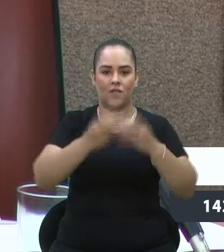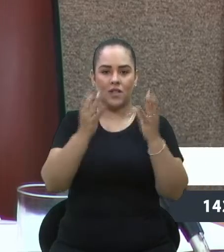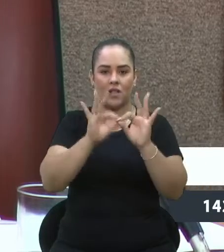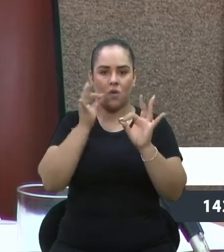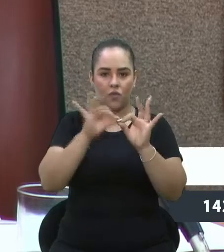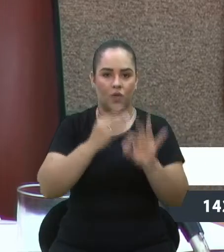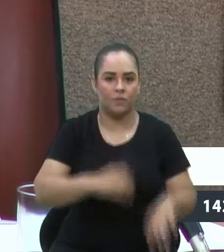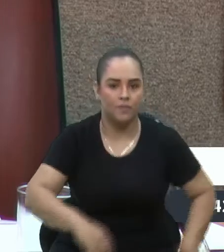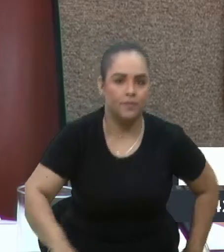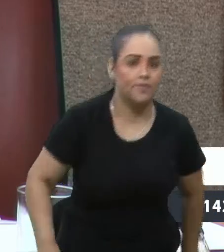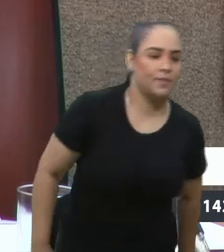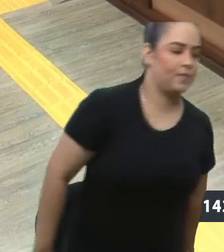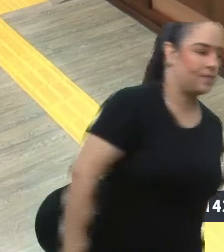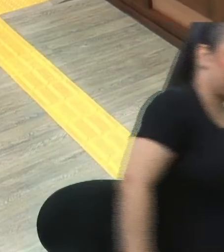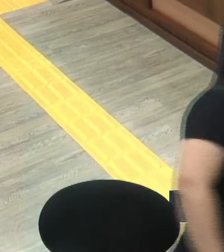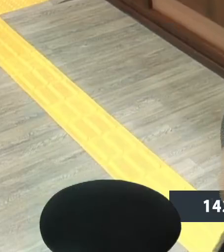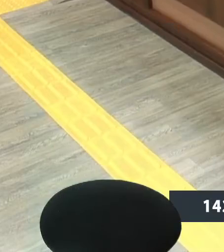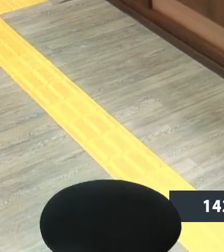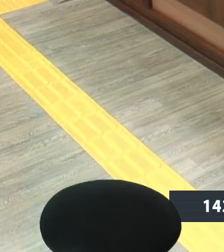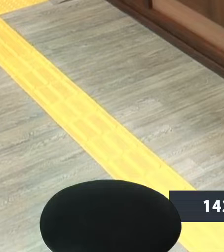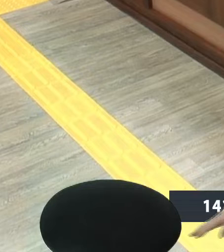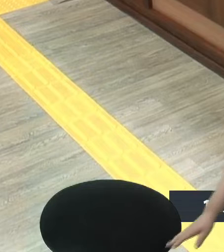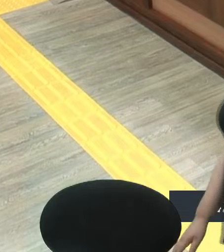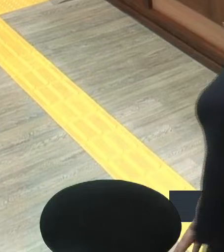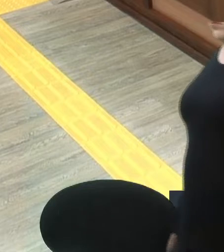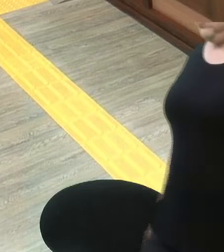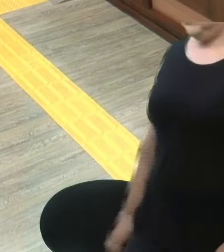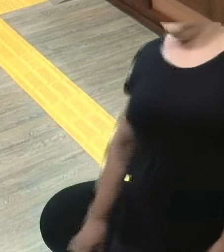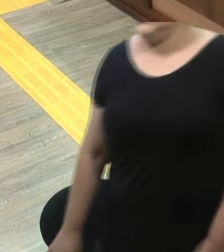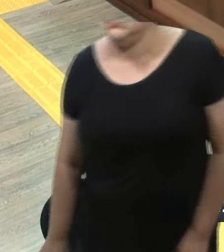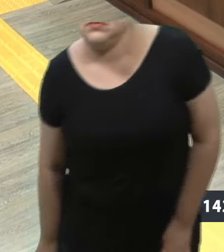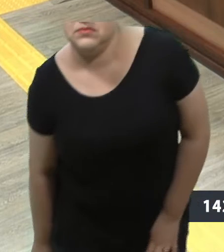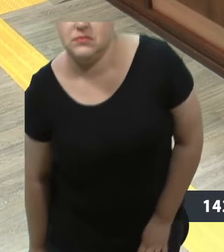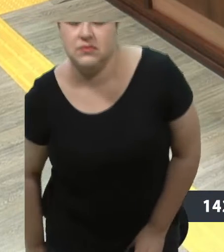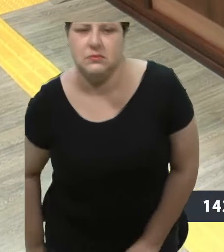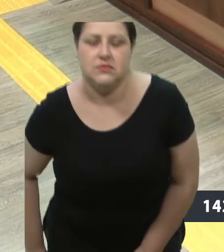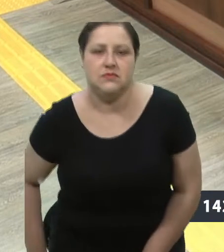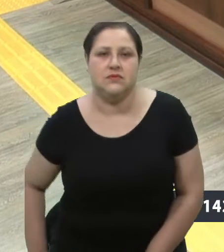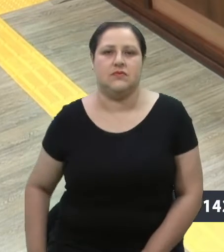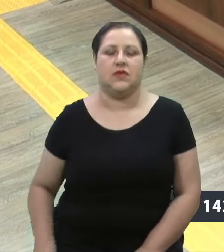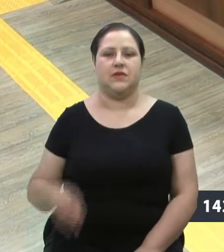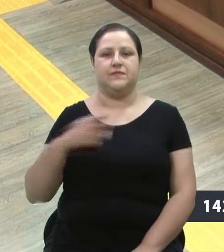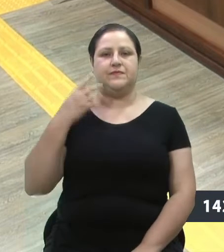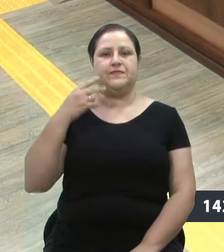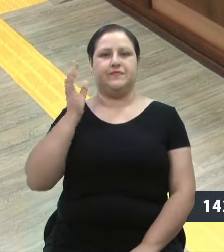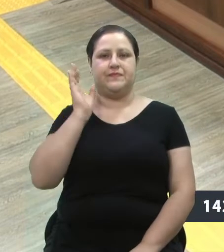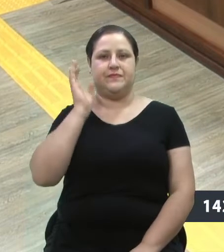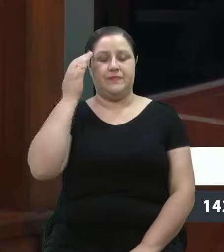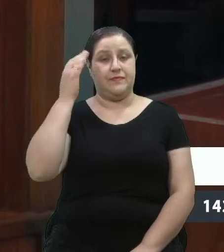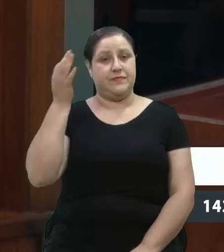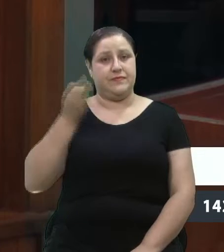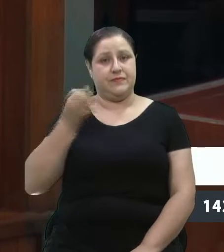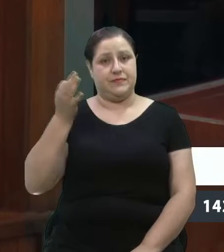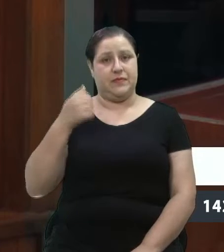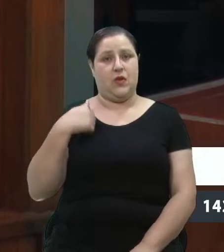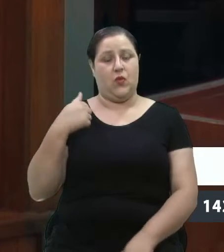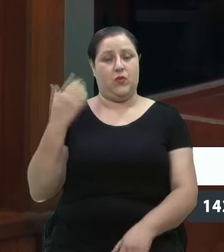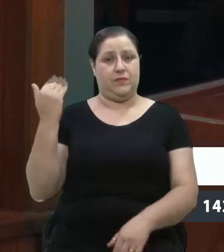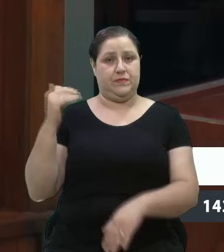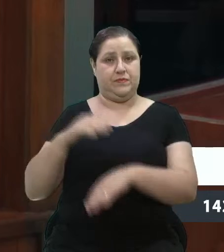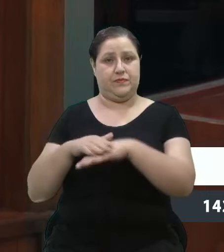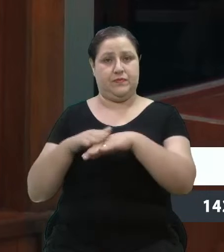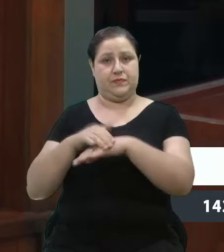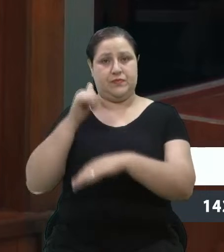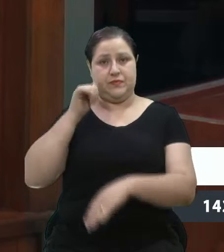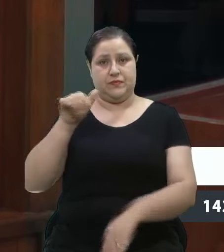Uva. Perfeito, vereador Felipe. O senhor sabe que eu conversava com a Rúbia, porque nós temos o espaço